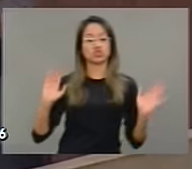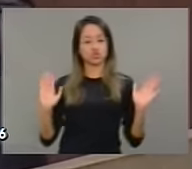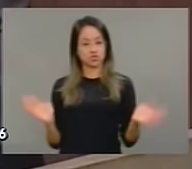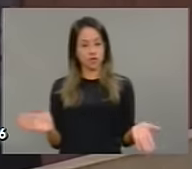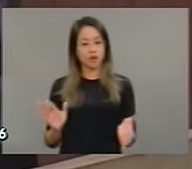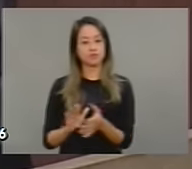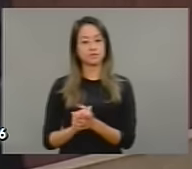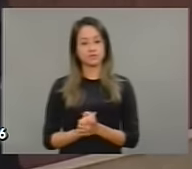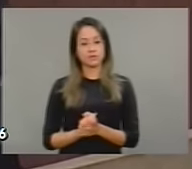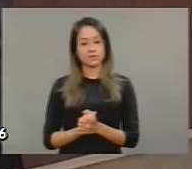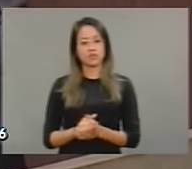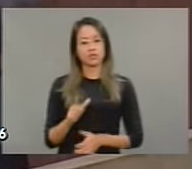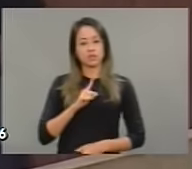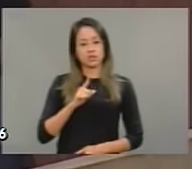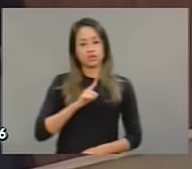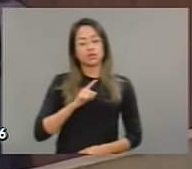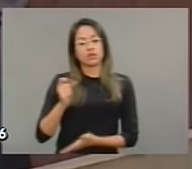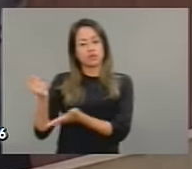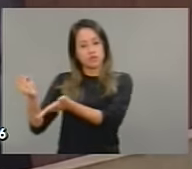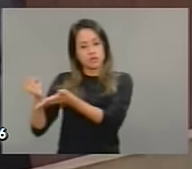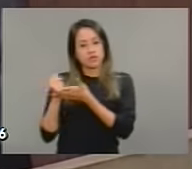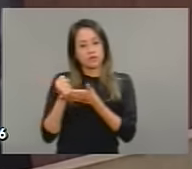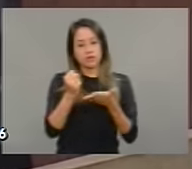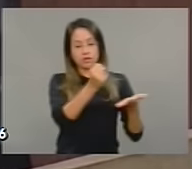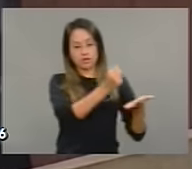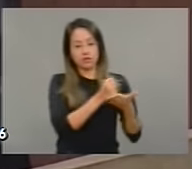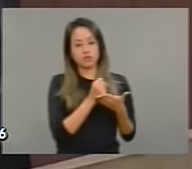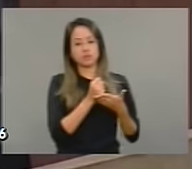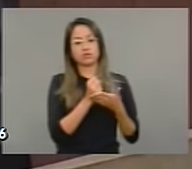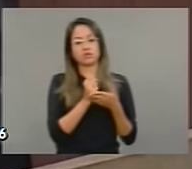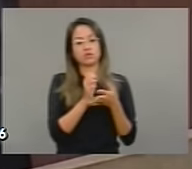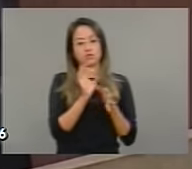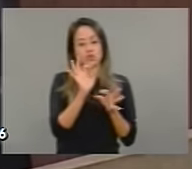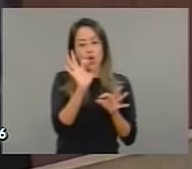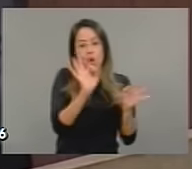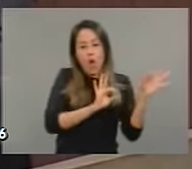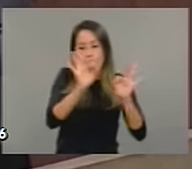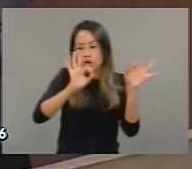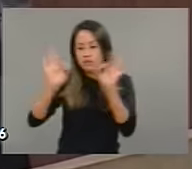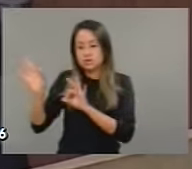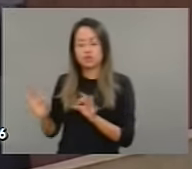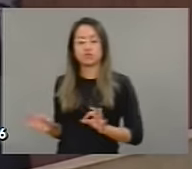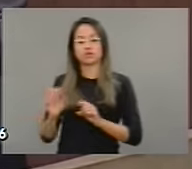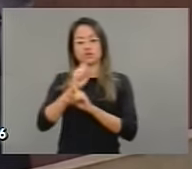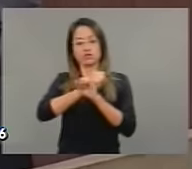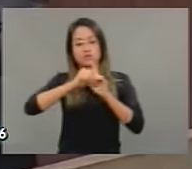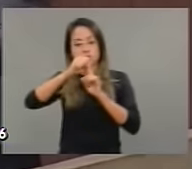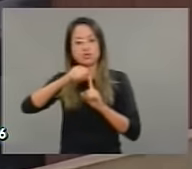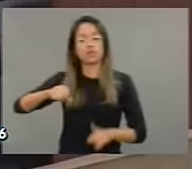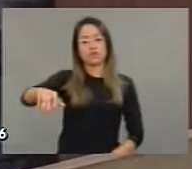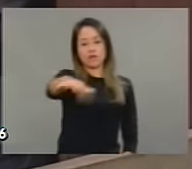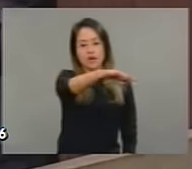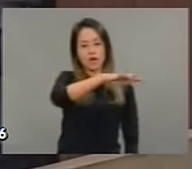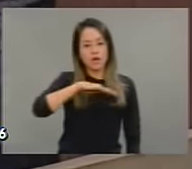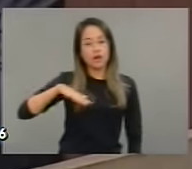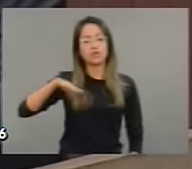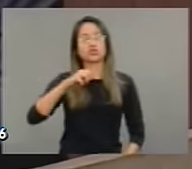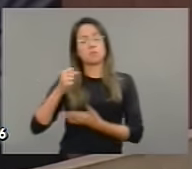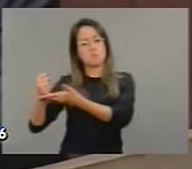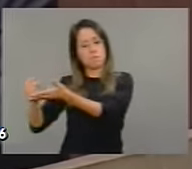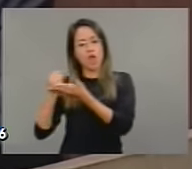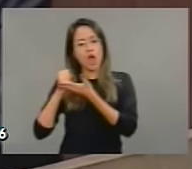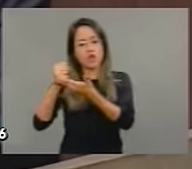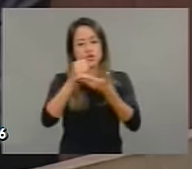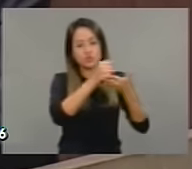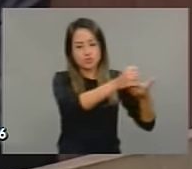Recebi vários apoios de organizações da sociedade civil e também de vários